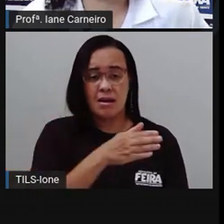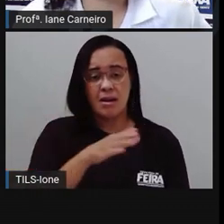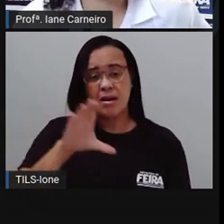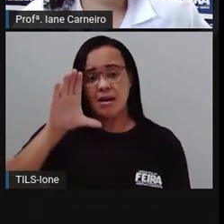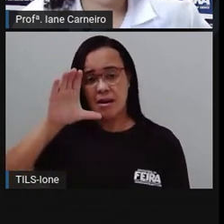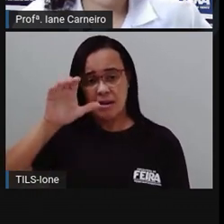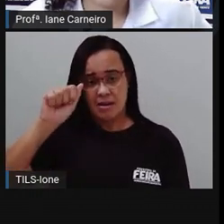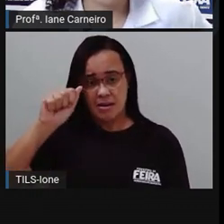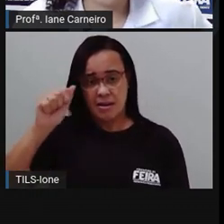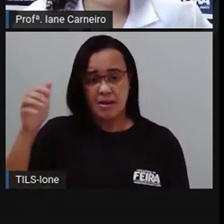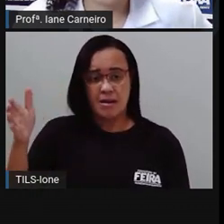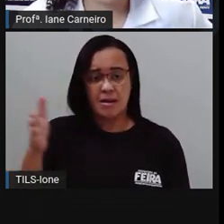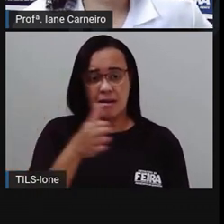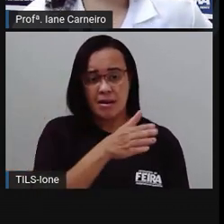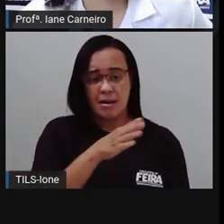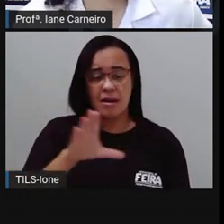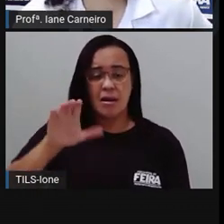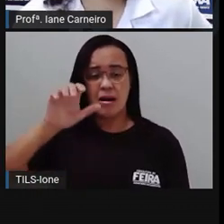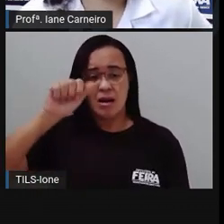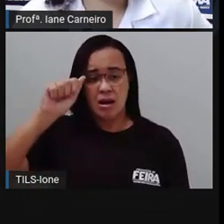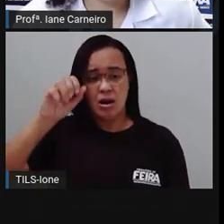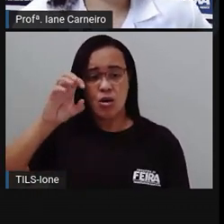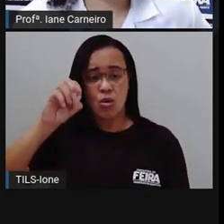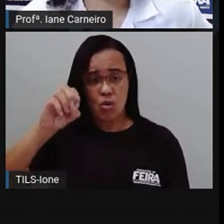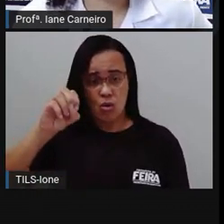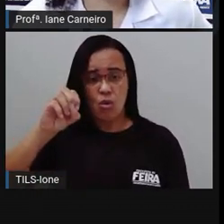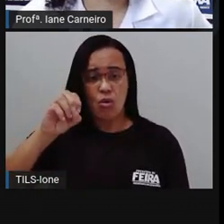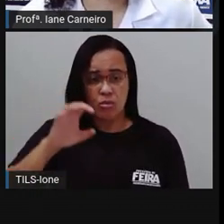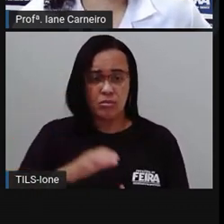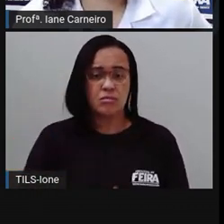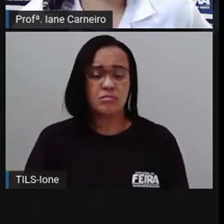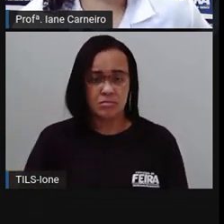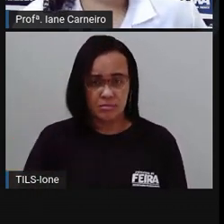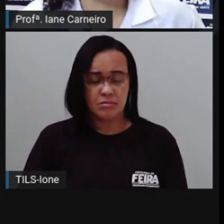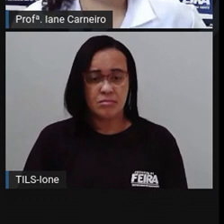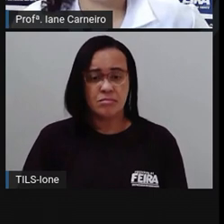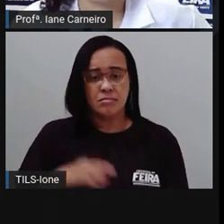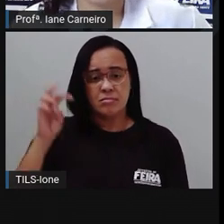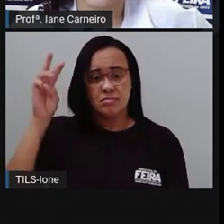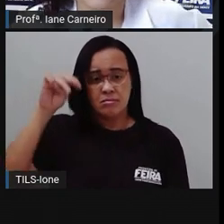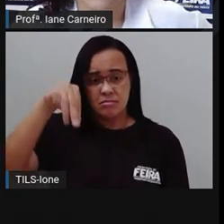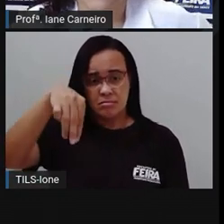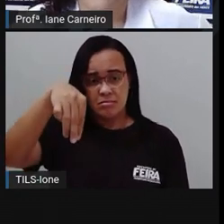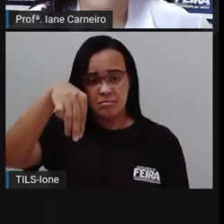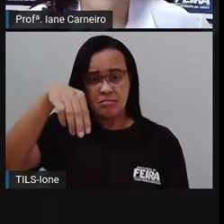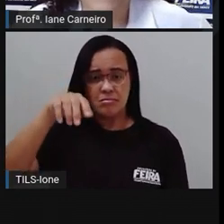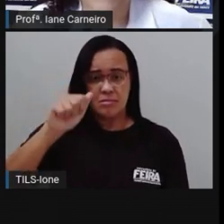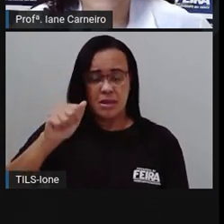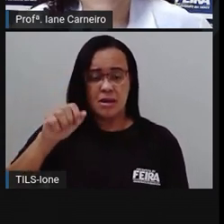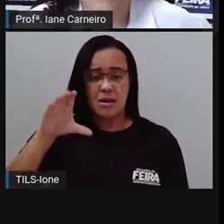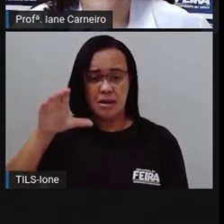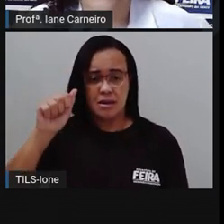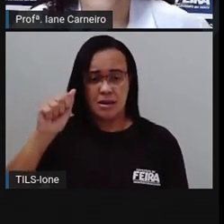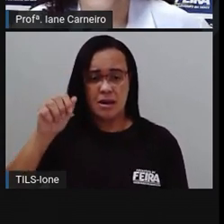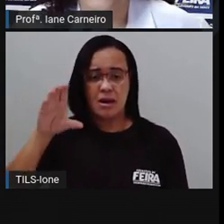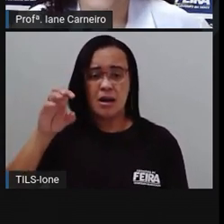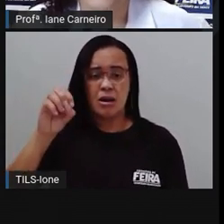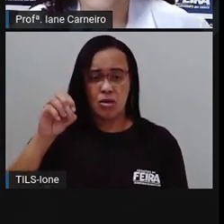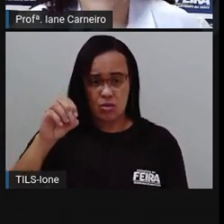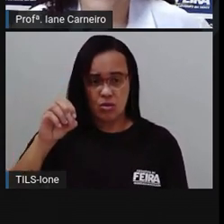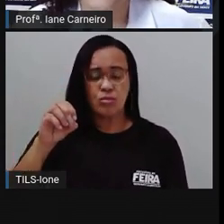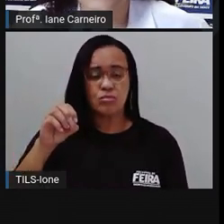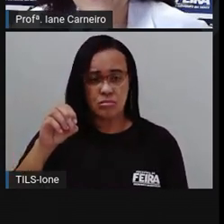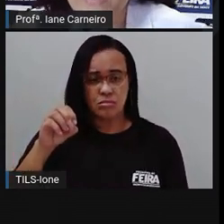ó, ma-ca-co. Olha só, macaco,